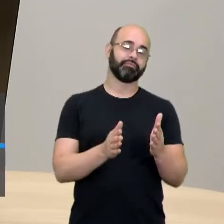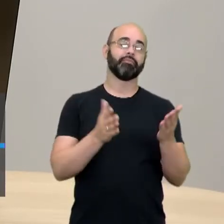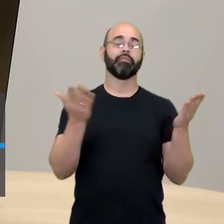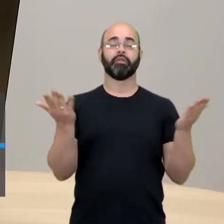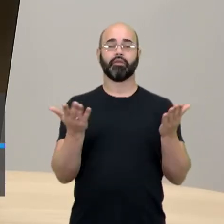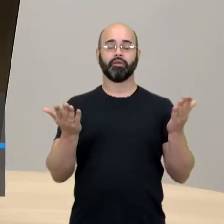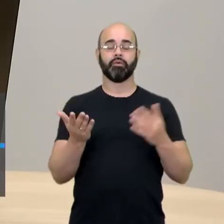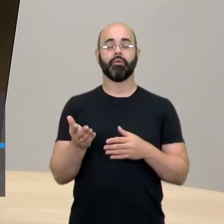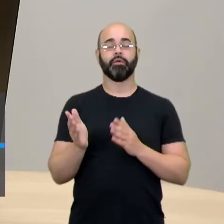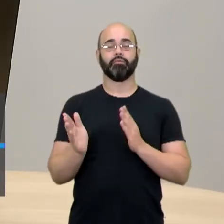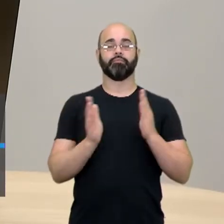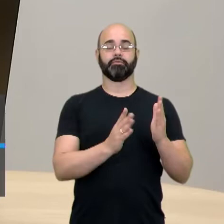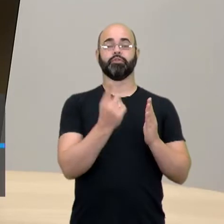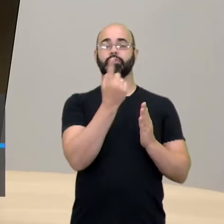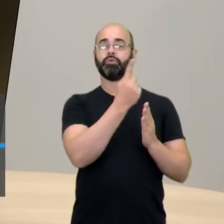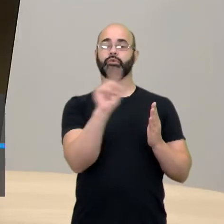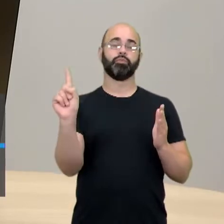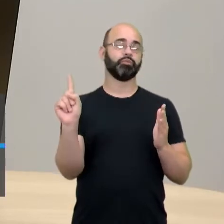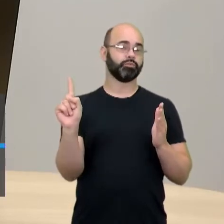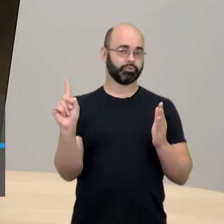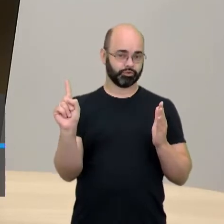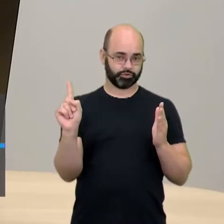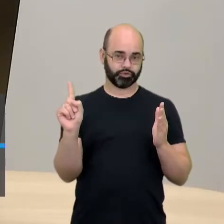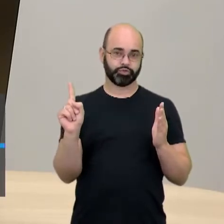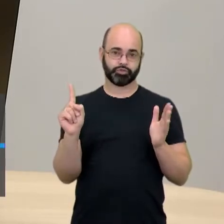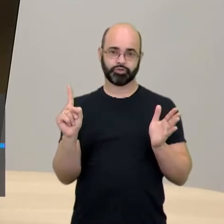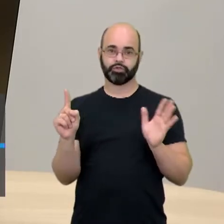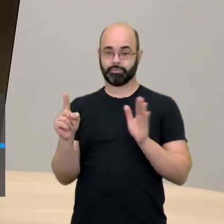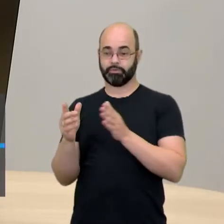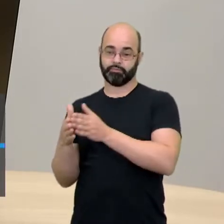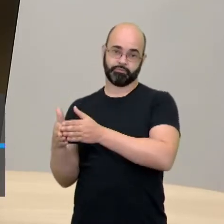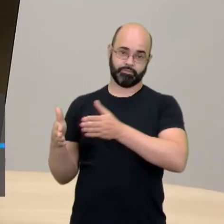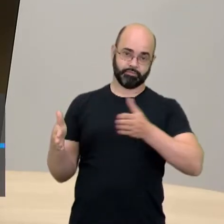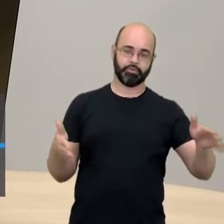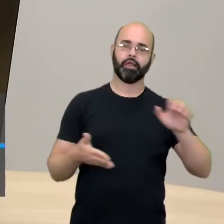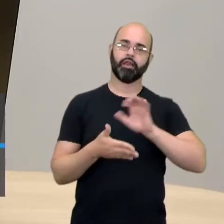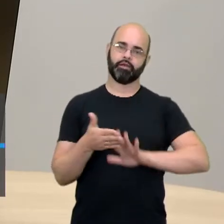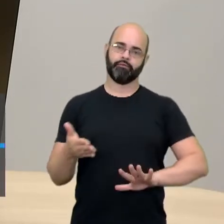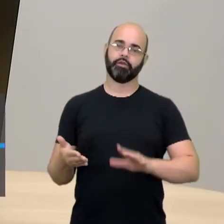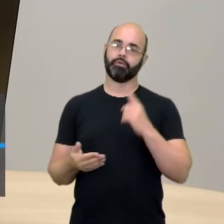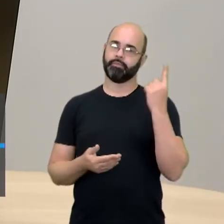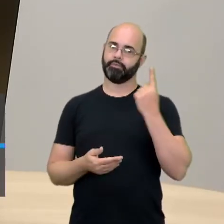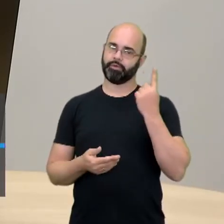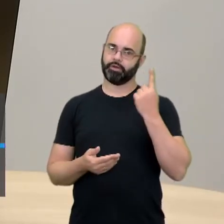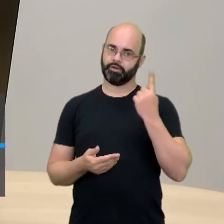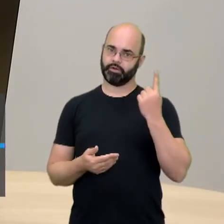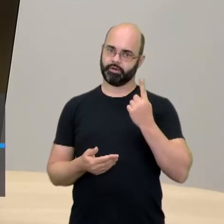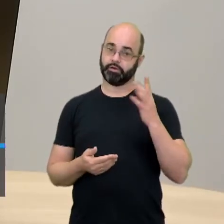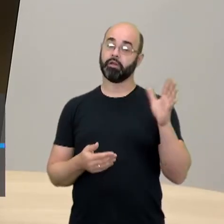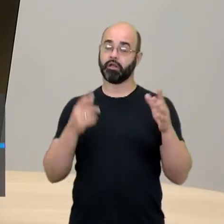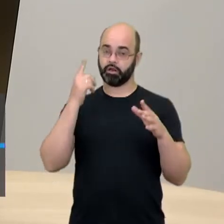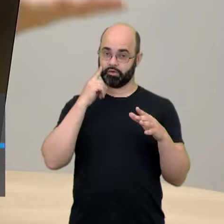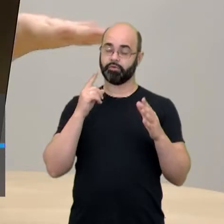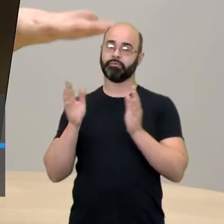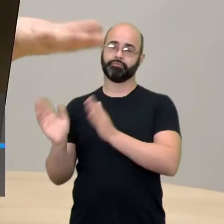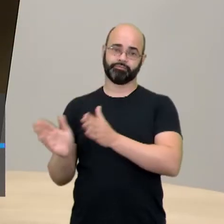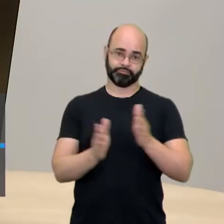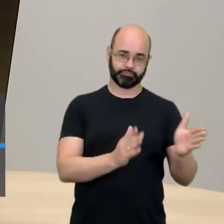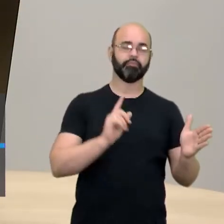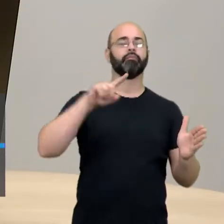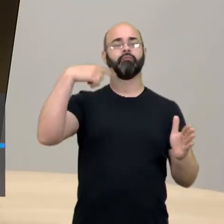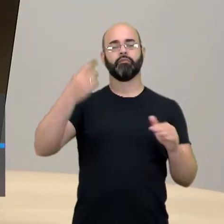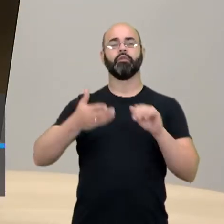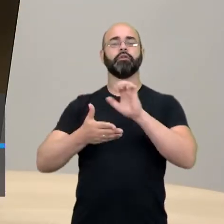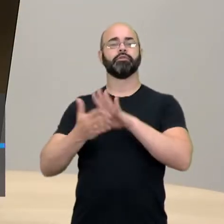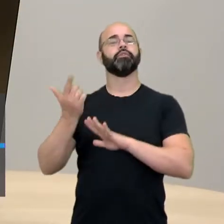etapa, última fase dessa primeira atividade. Lembrando que, para todas as atividades, essas etapas se repetirão,